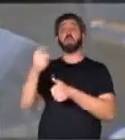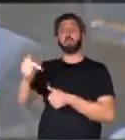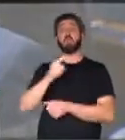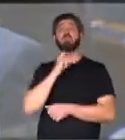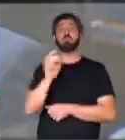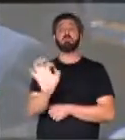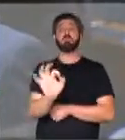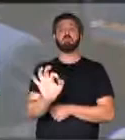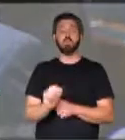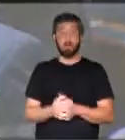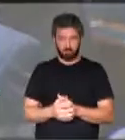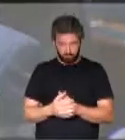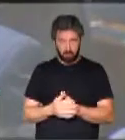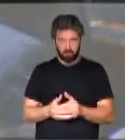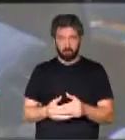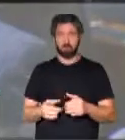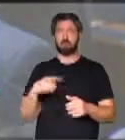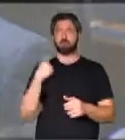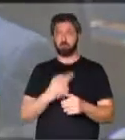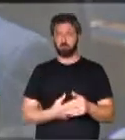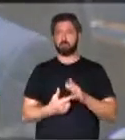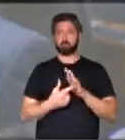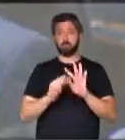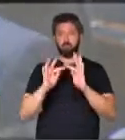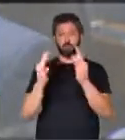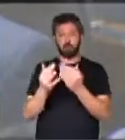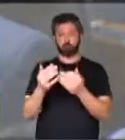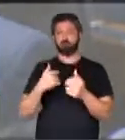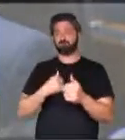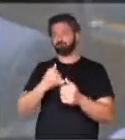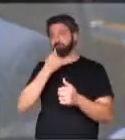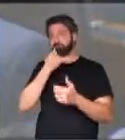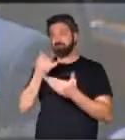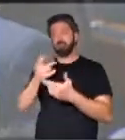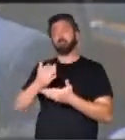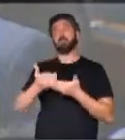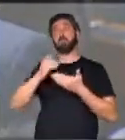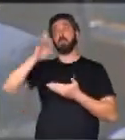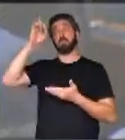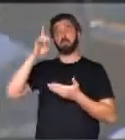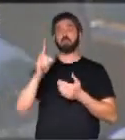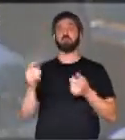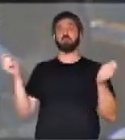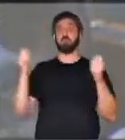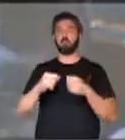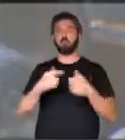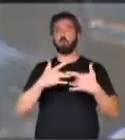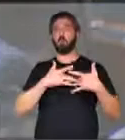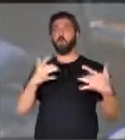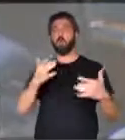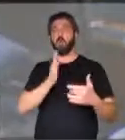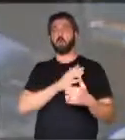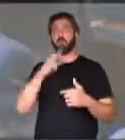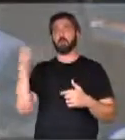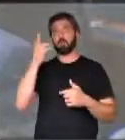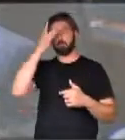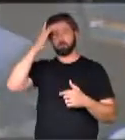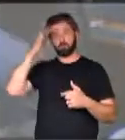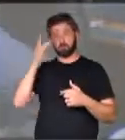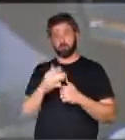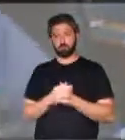suas causas. E por isso, nós externamos à família as nossas condolências e pedimos a Deus que possa confortar o coração de todos.